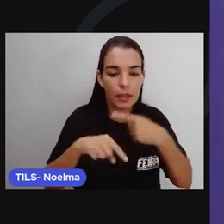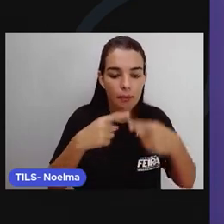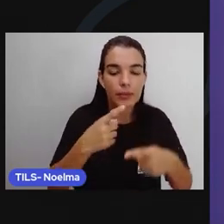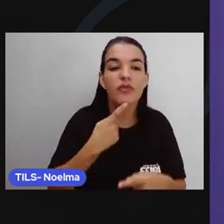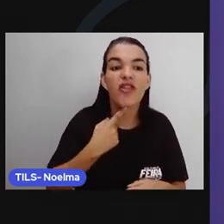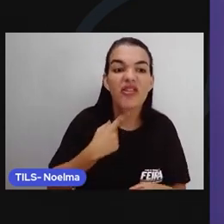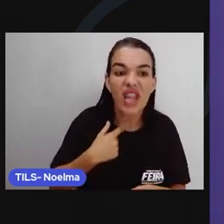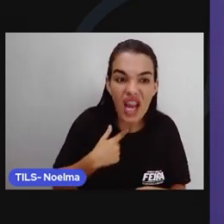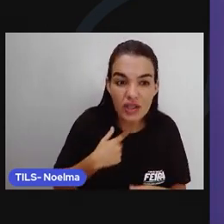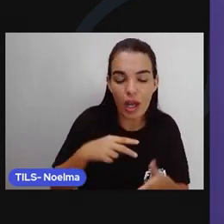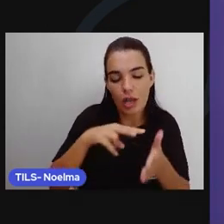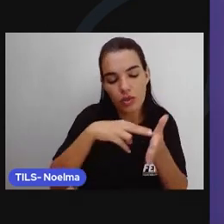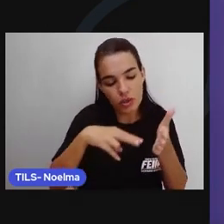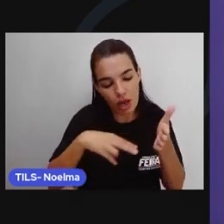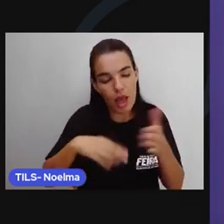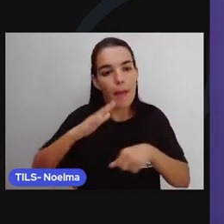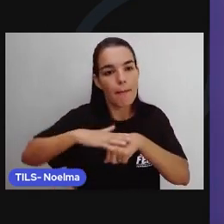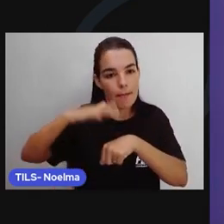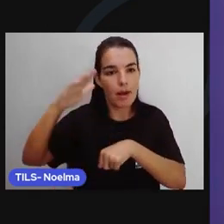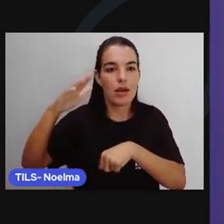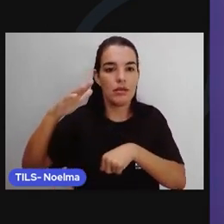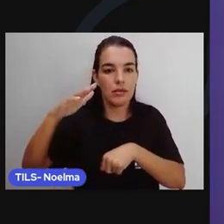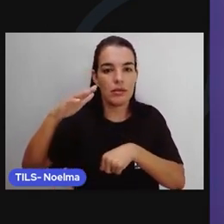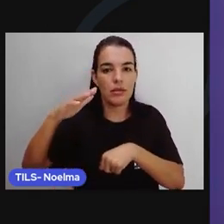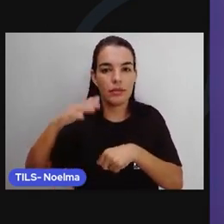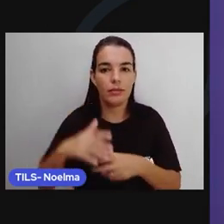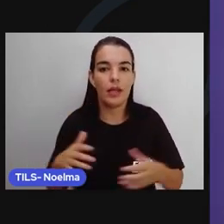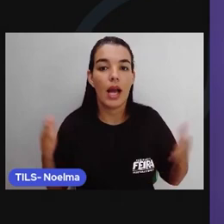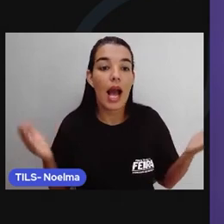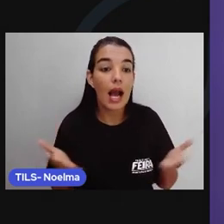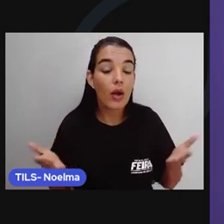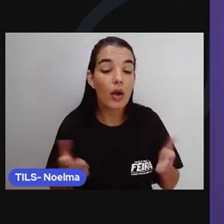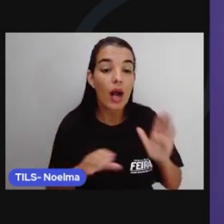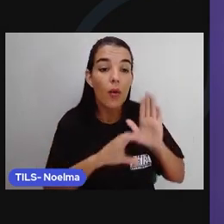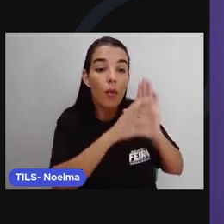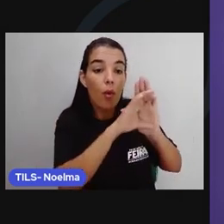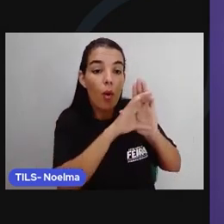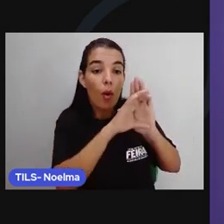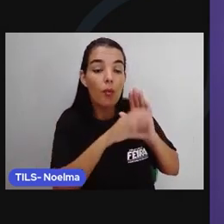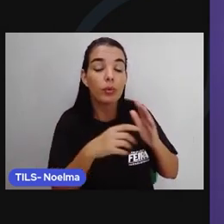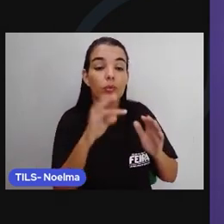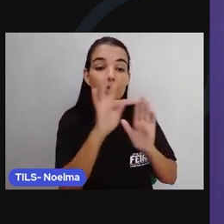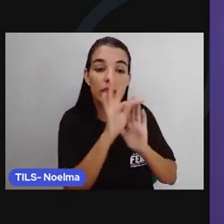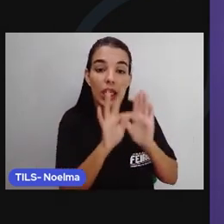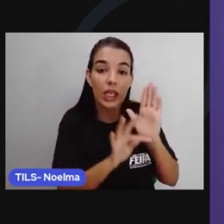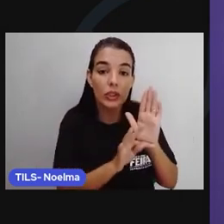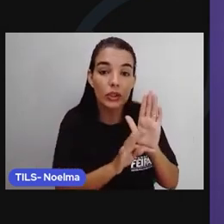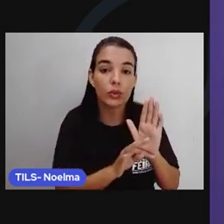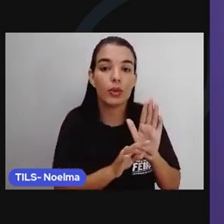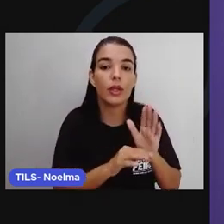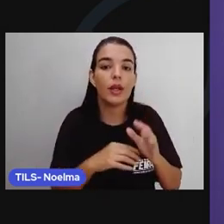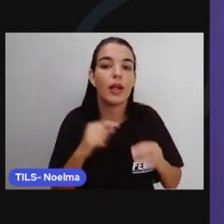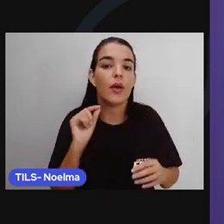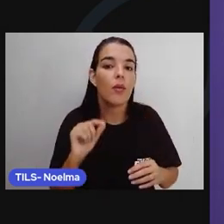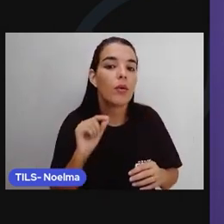tema. E aí, só indo até o corpo do texto mesmo. No corpo do texto, essas perguntas serão respondidas no início do texto.